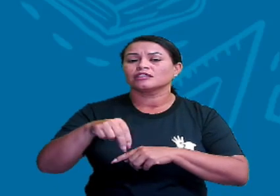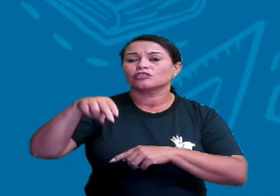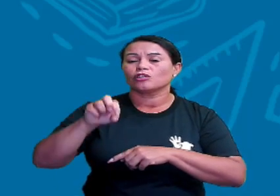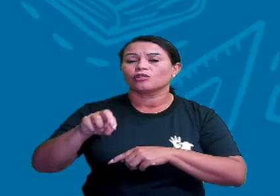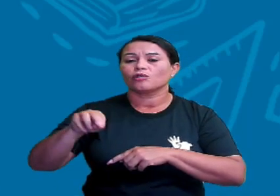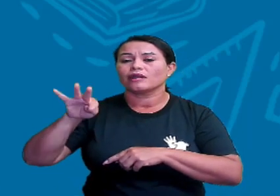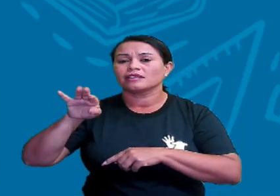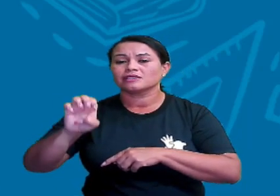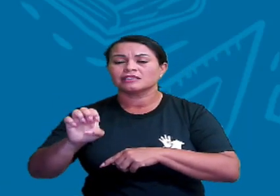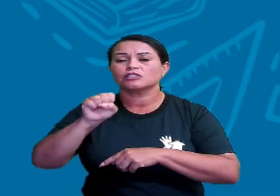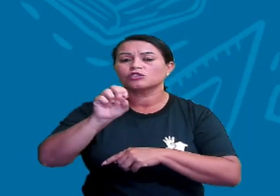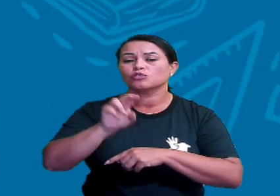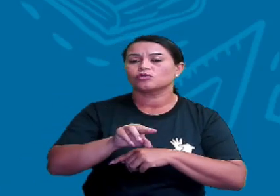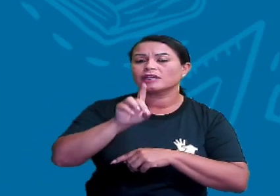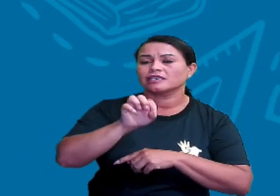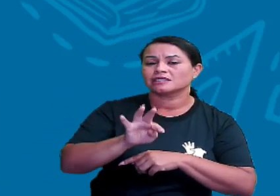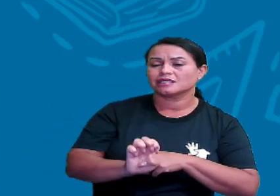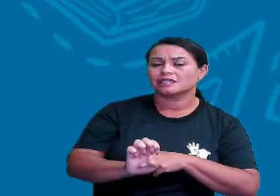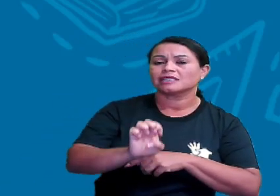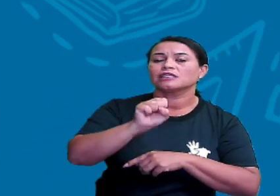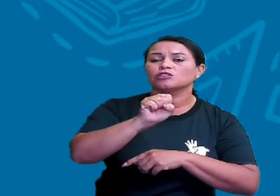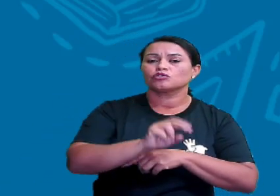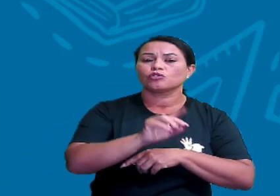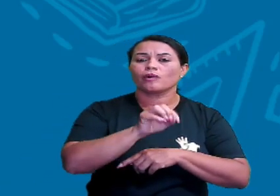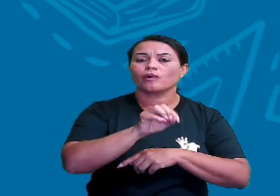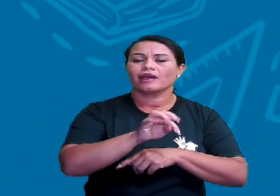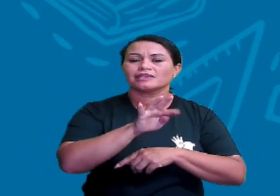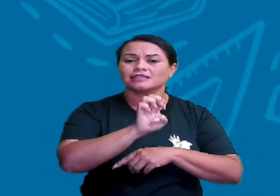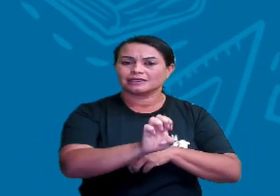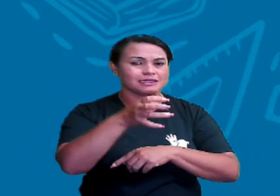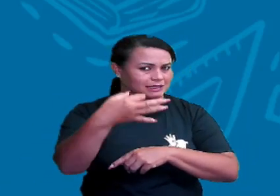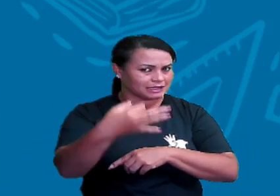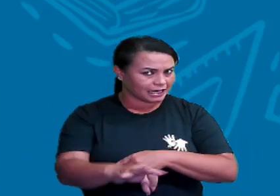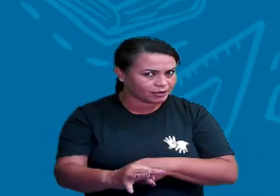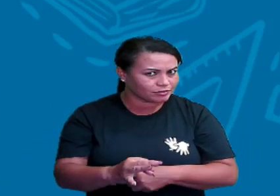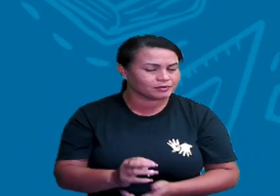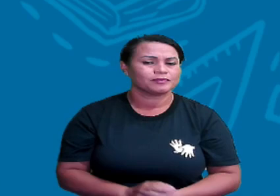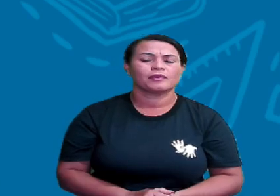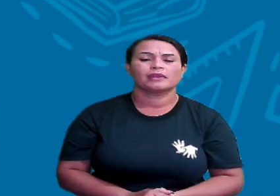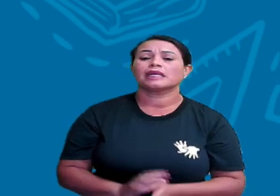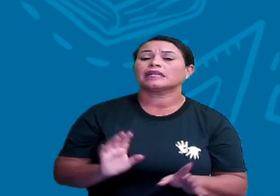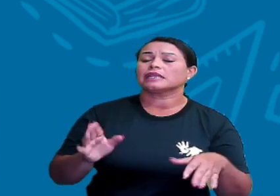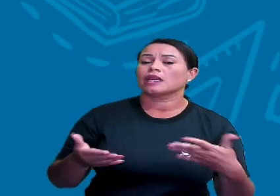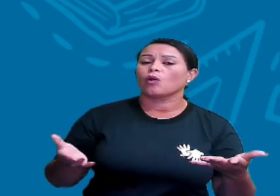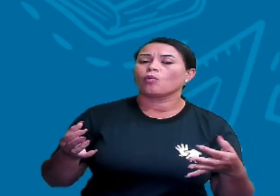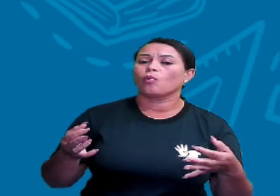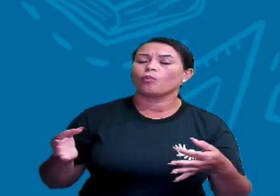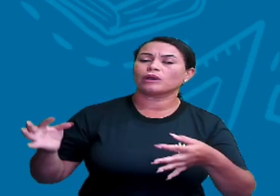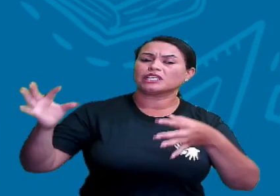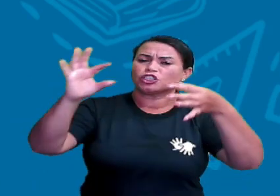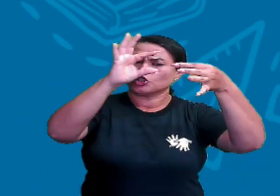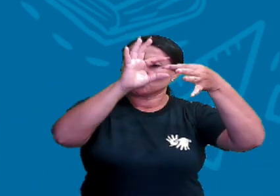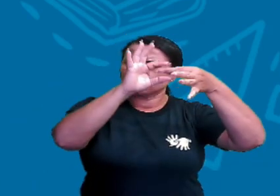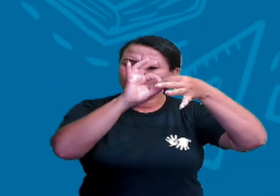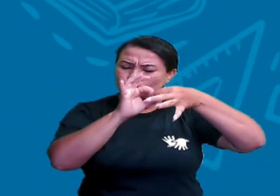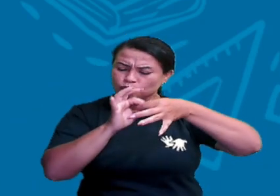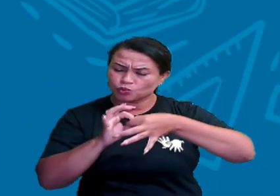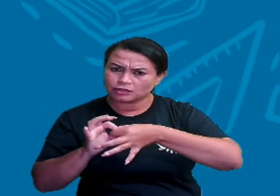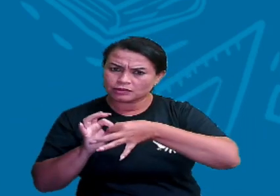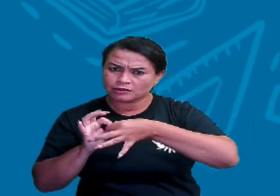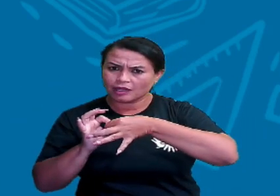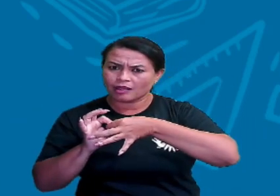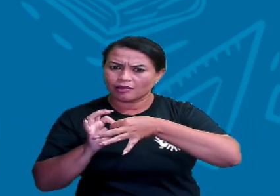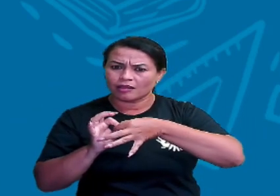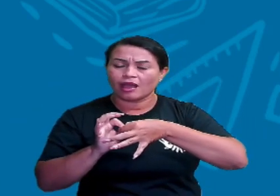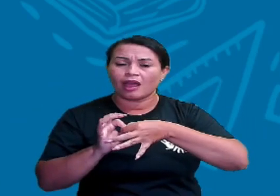noroeste, sudeste e sudoeste. Tá certo? Quando a gente junta esses pontos, nós